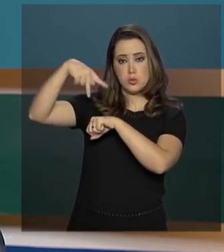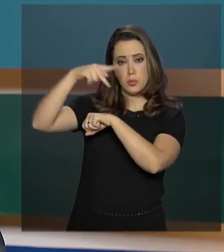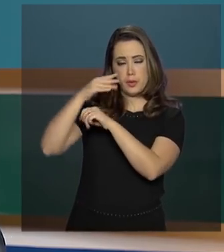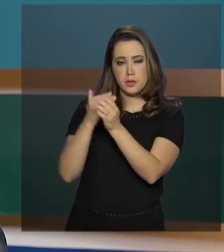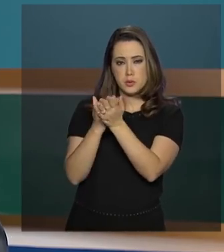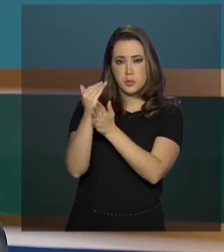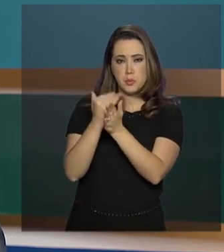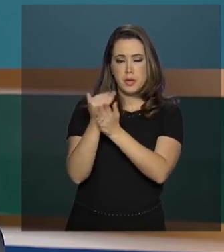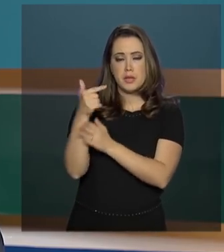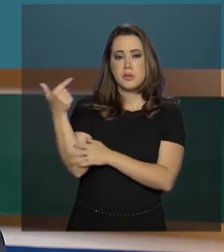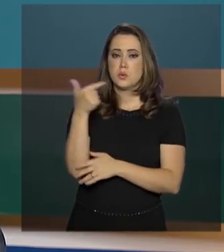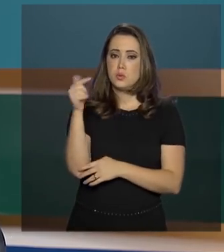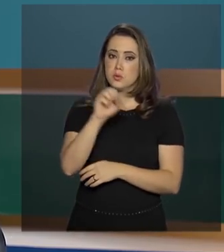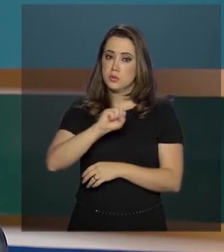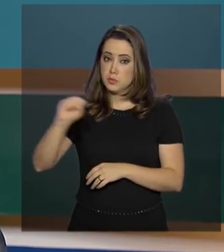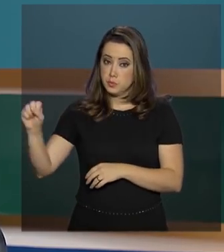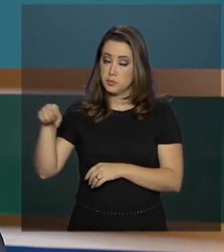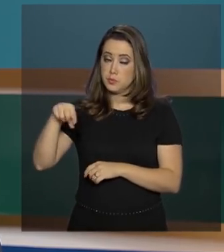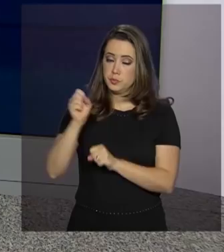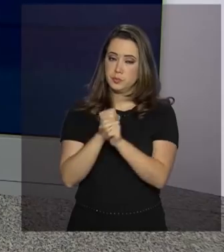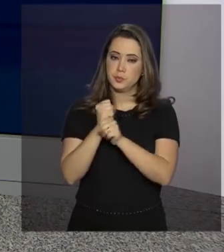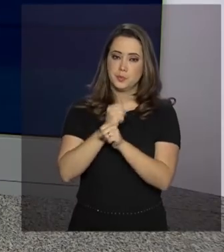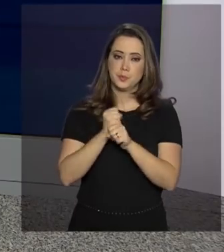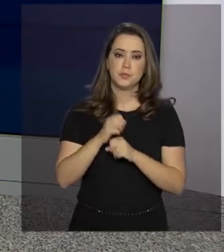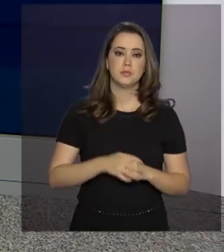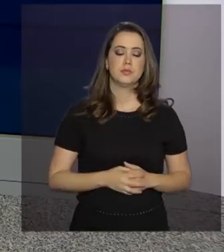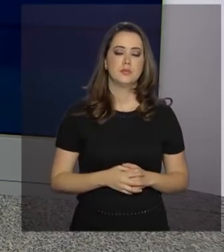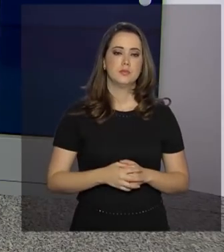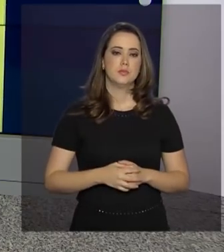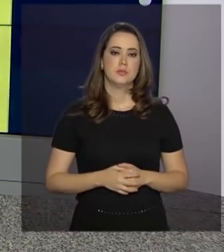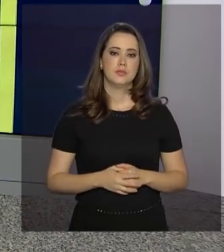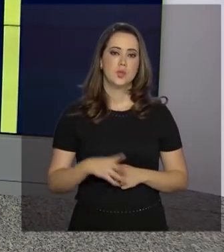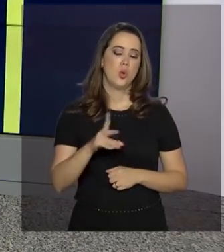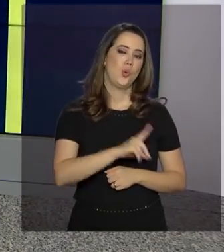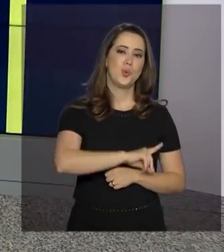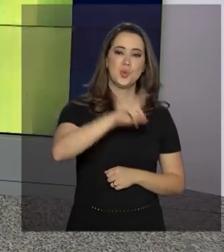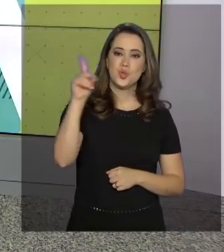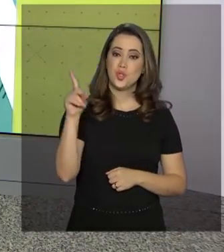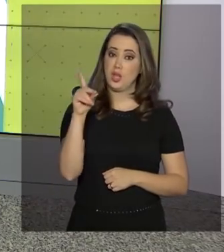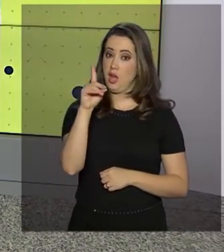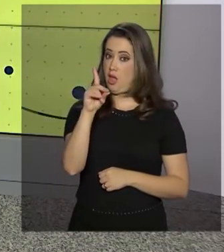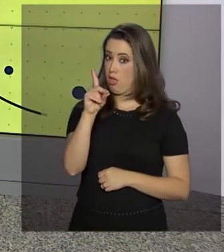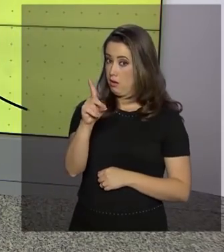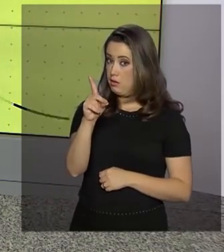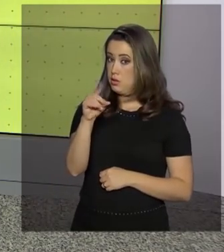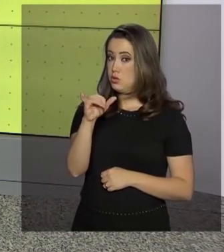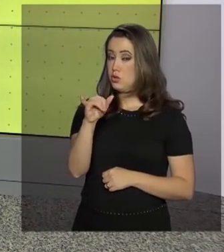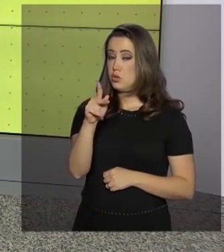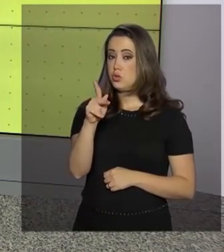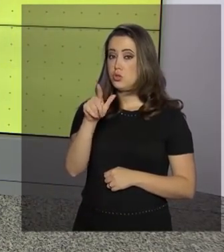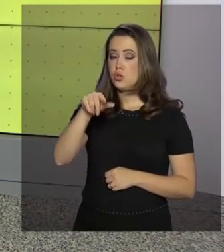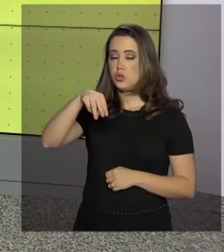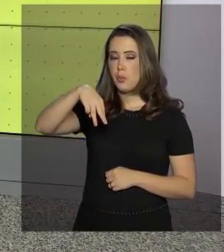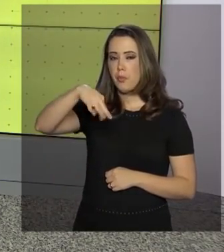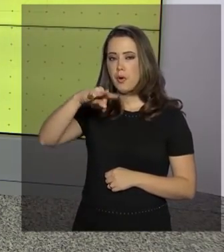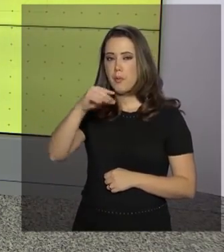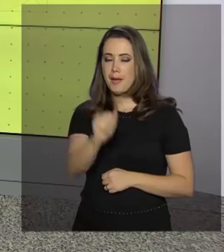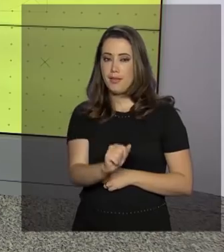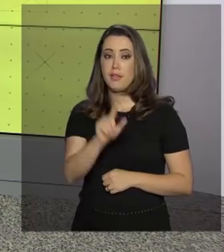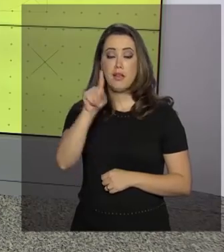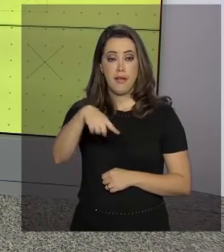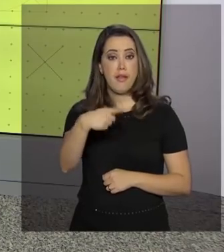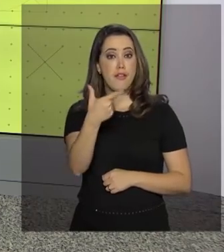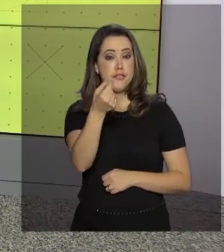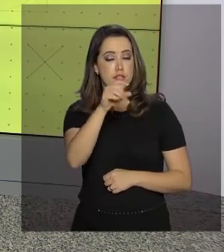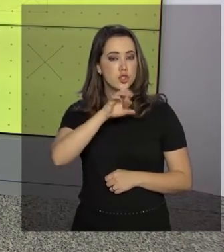inaugurado no segundo semestre deste ano. O dia do diplomata é 20 de abril, mas hoje uma formatura de